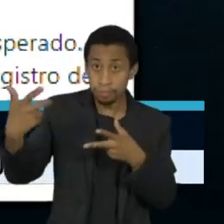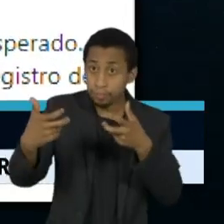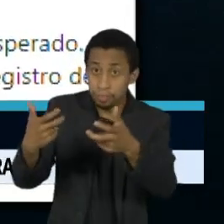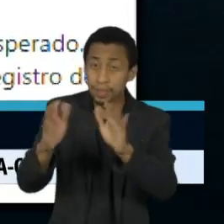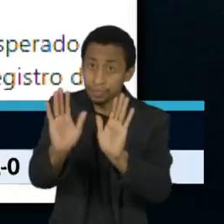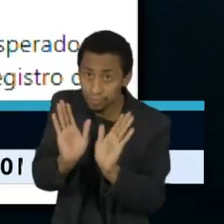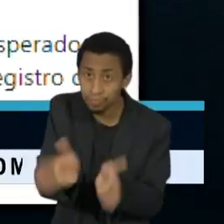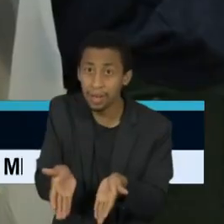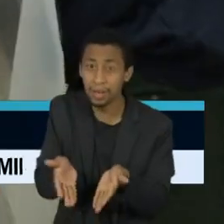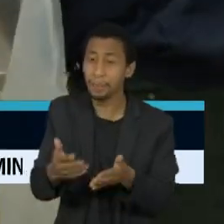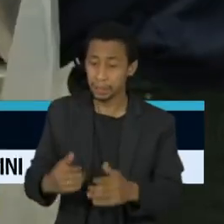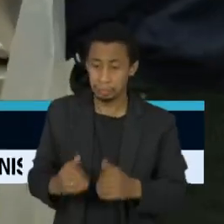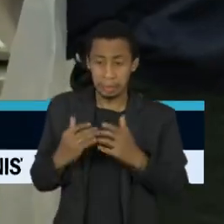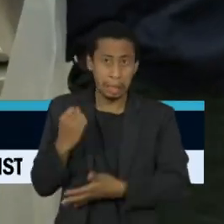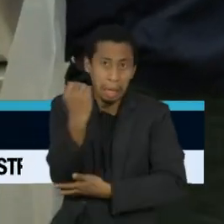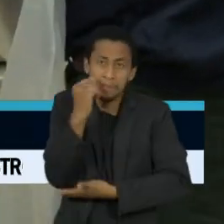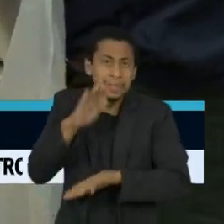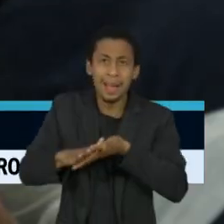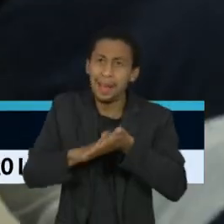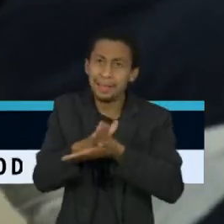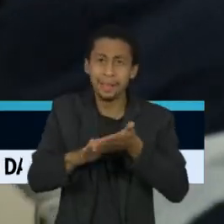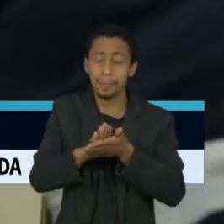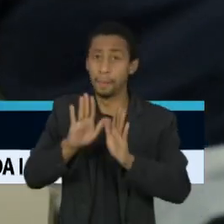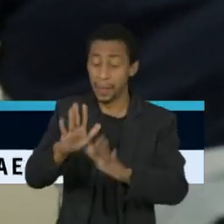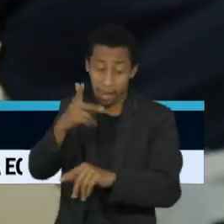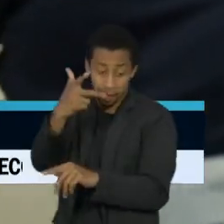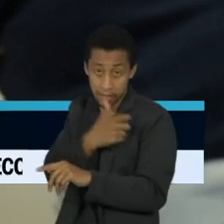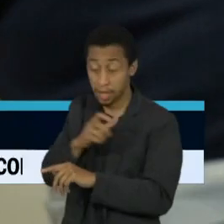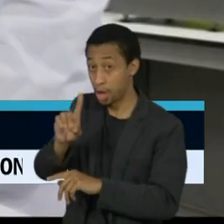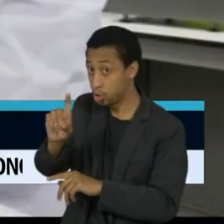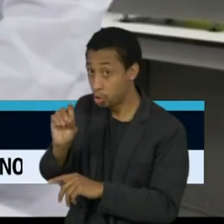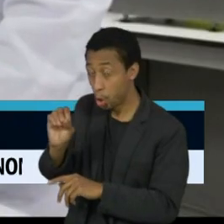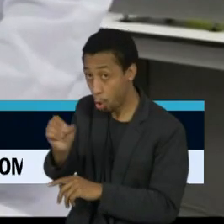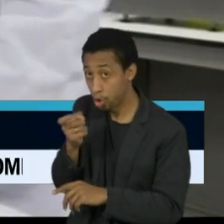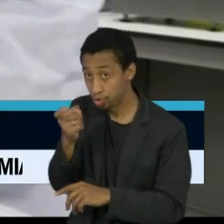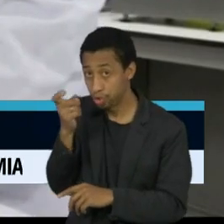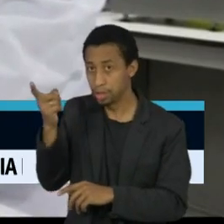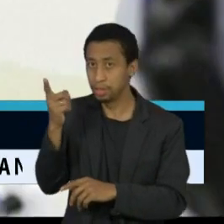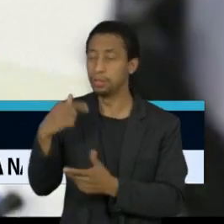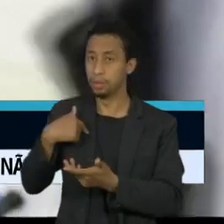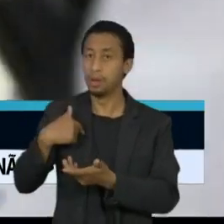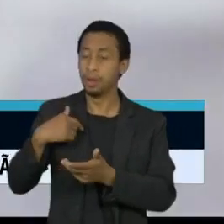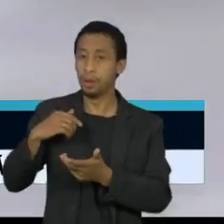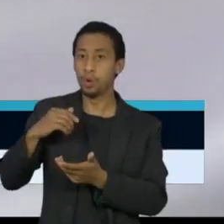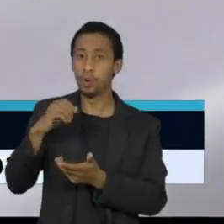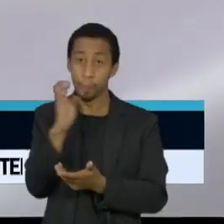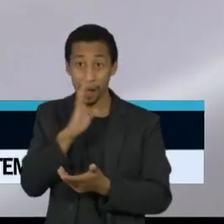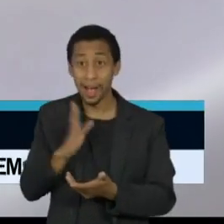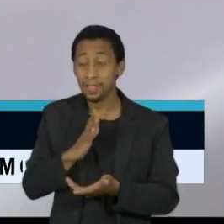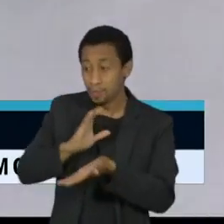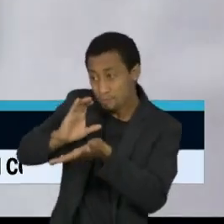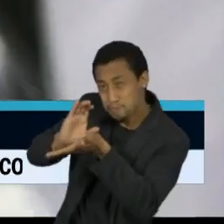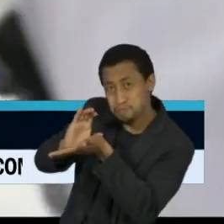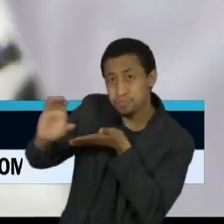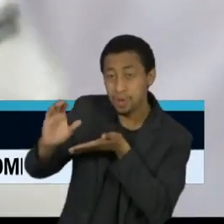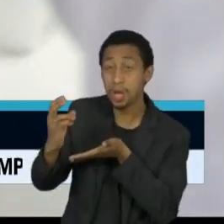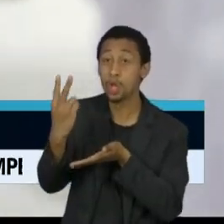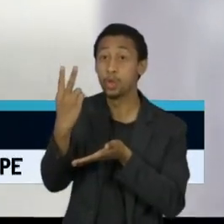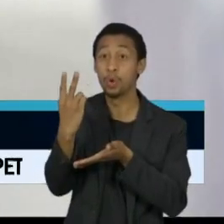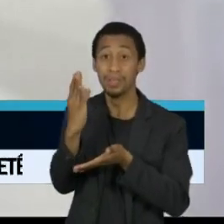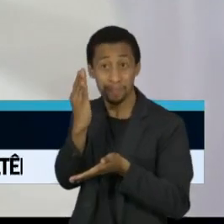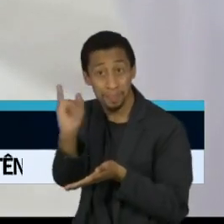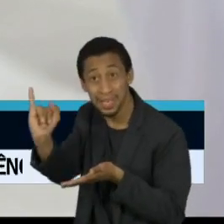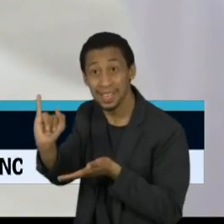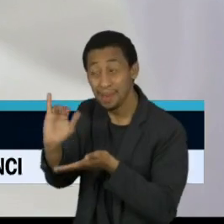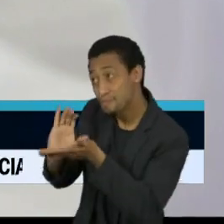intercorrências graves. A vacina de Oxford é a principal aposta do governo brasileiro, que deve investir quase 2 bilhões de